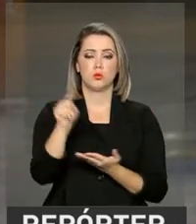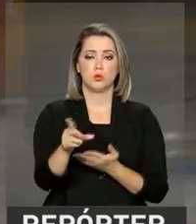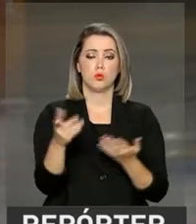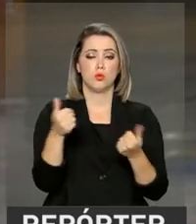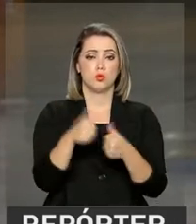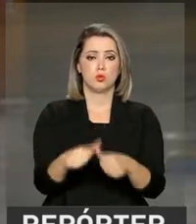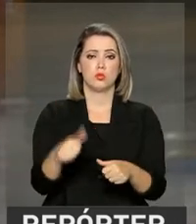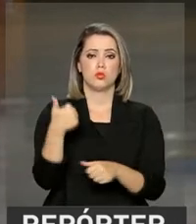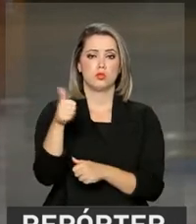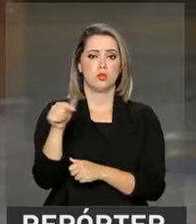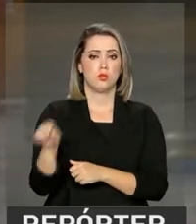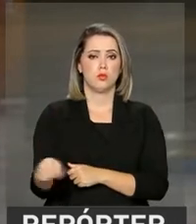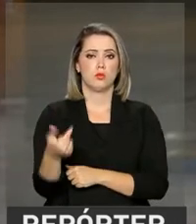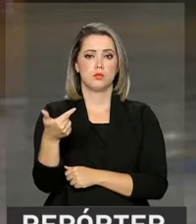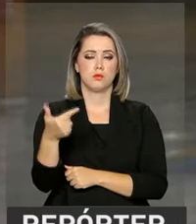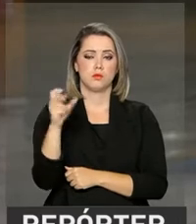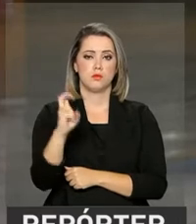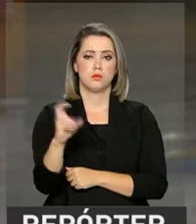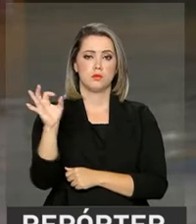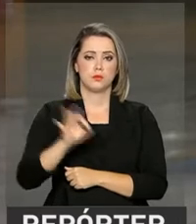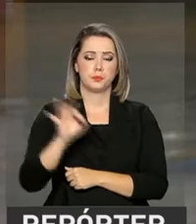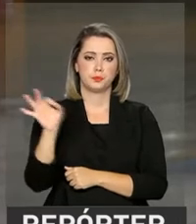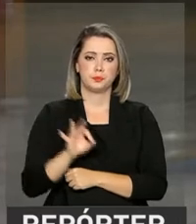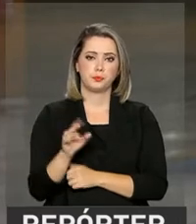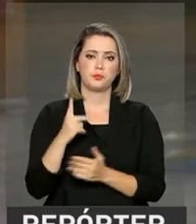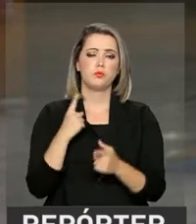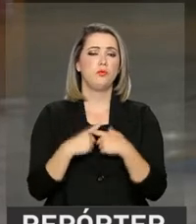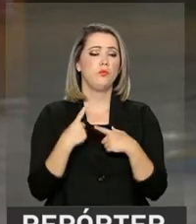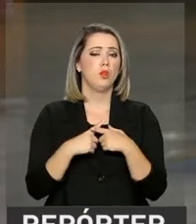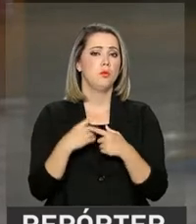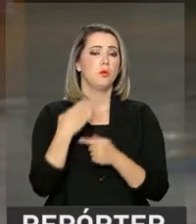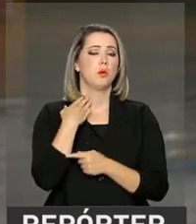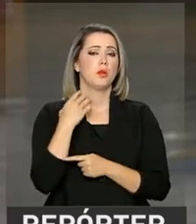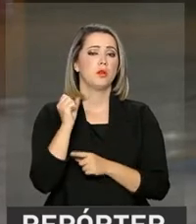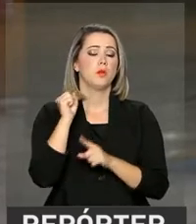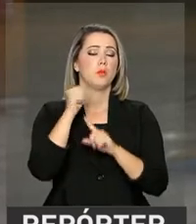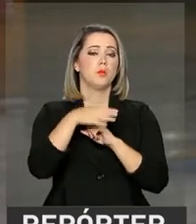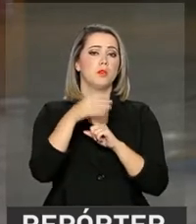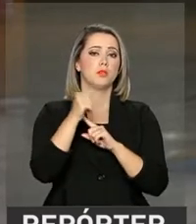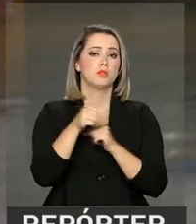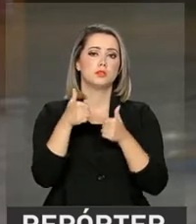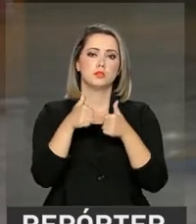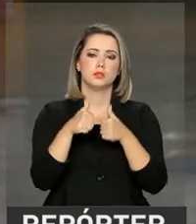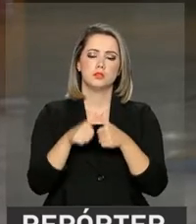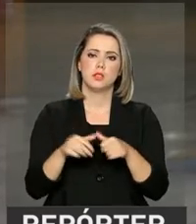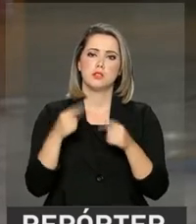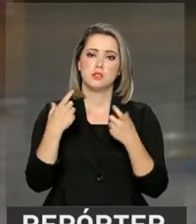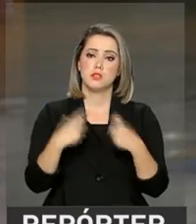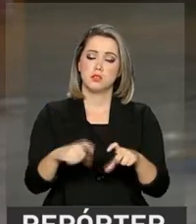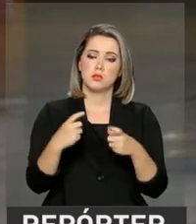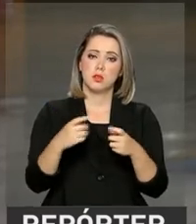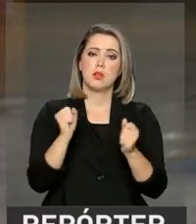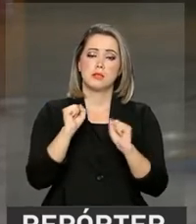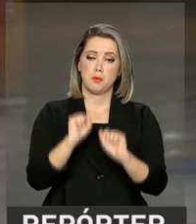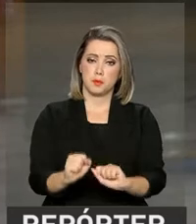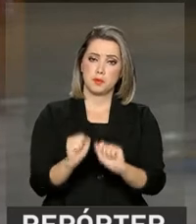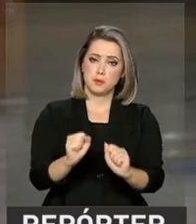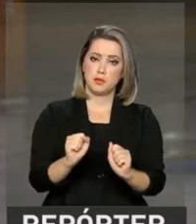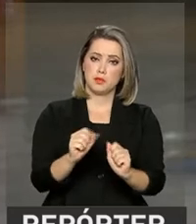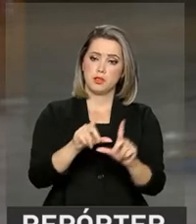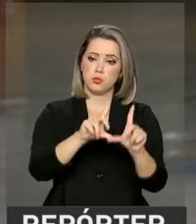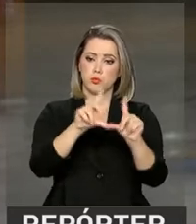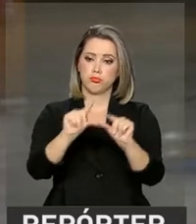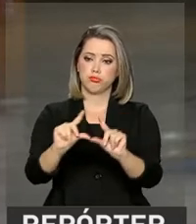ela está em 11,25%. E por que o Banco Central está tendo este espaço para reduzir a taxa de juros?